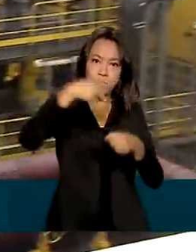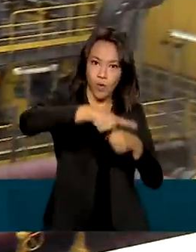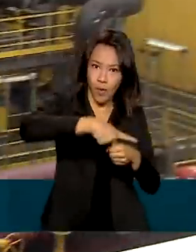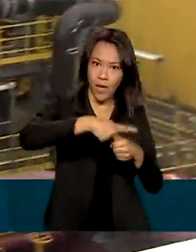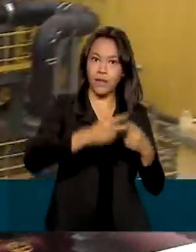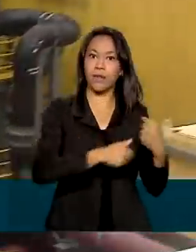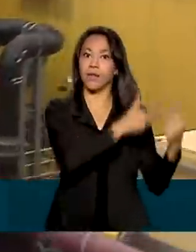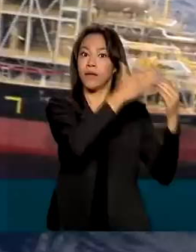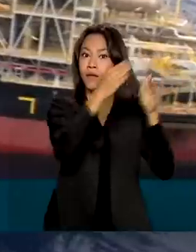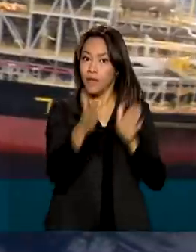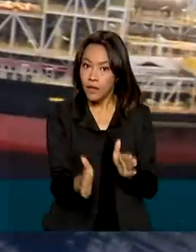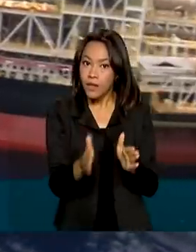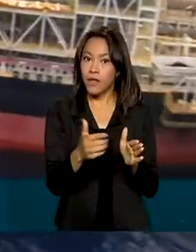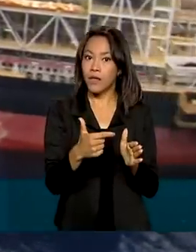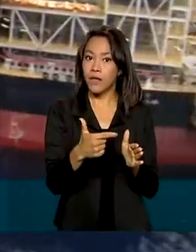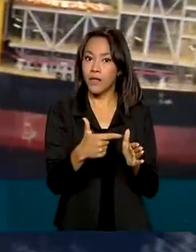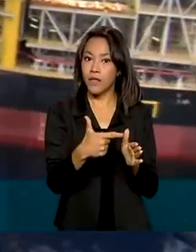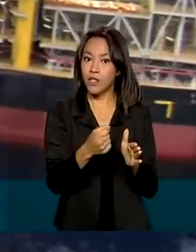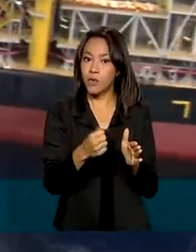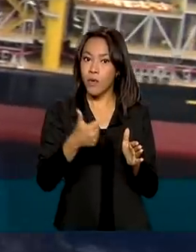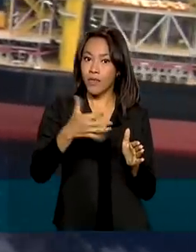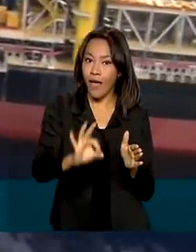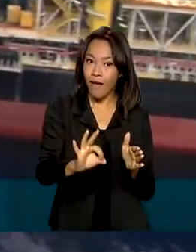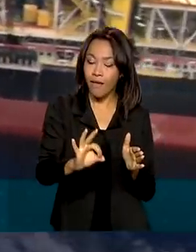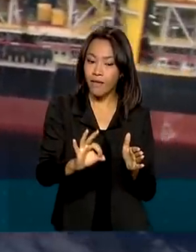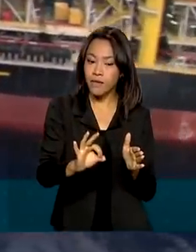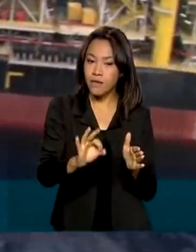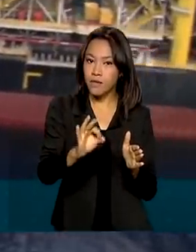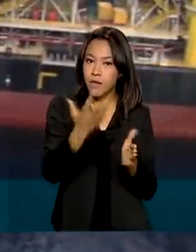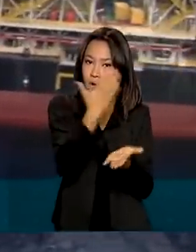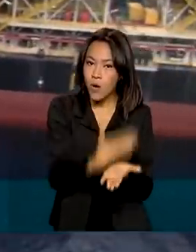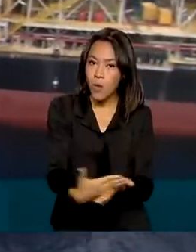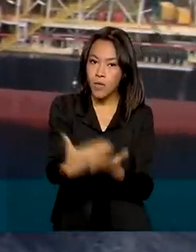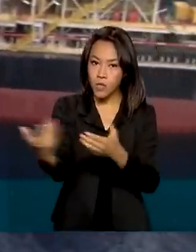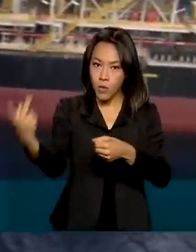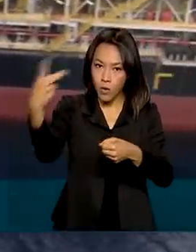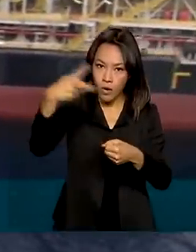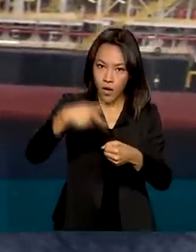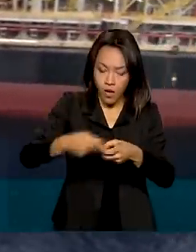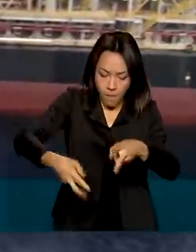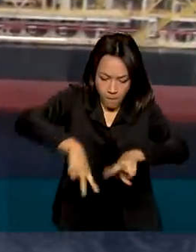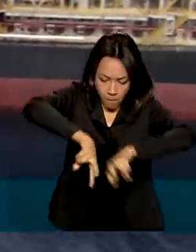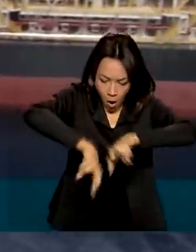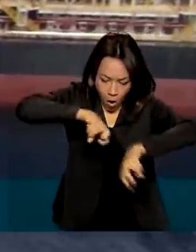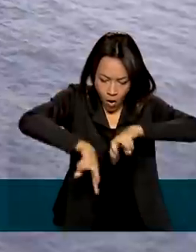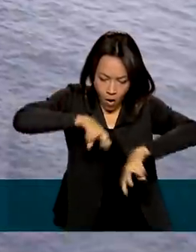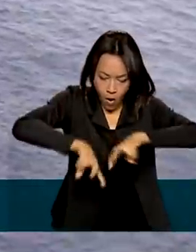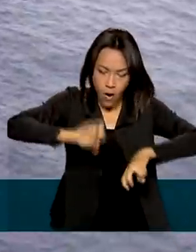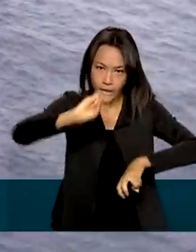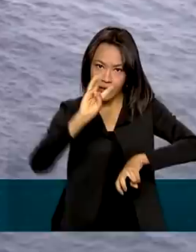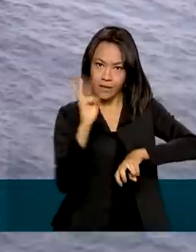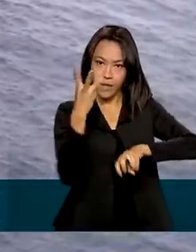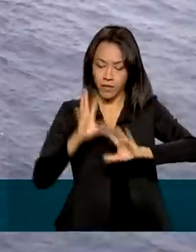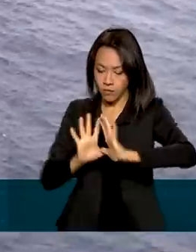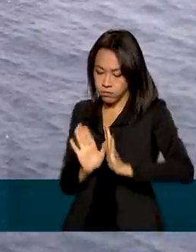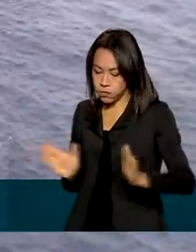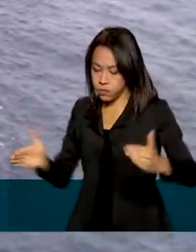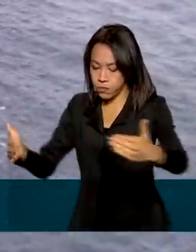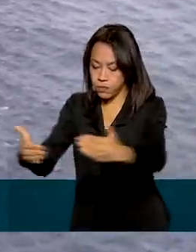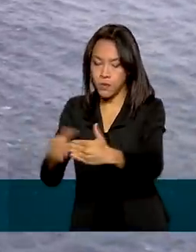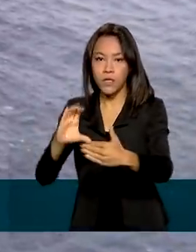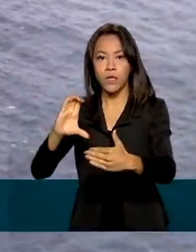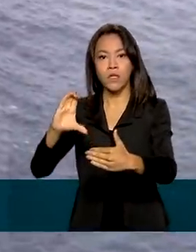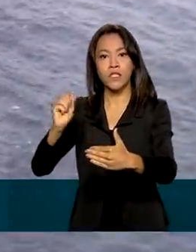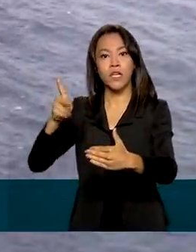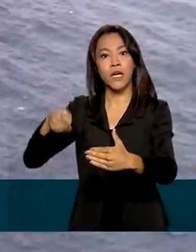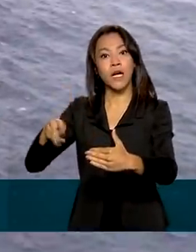a produção de petróleo a partir do pré-sal. Em três bacias, a bacia de Campos,